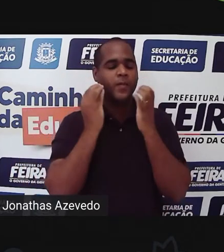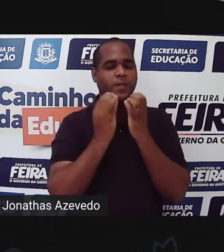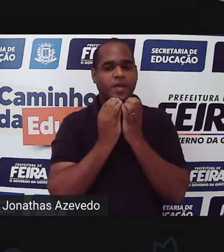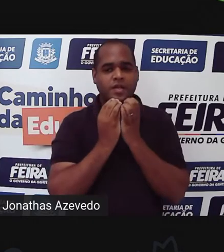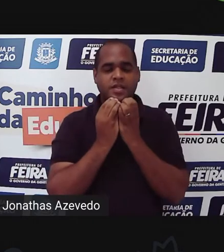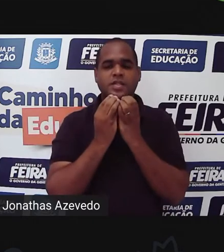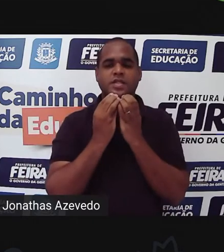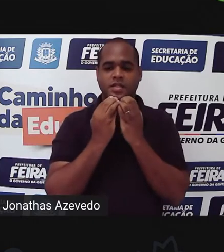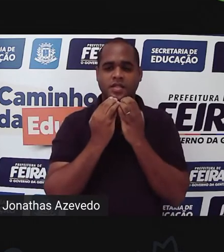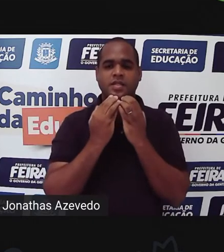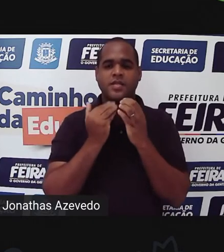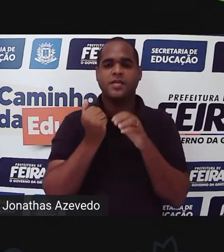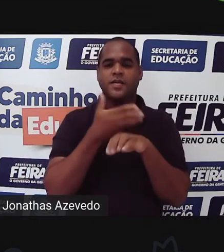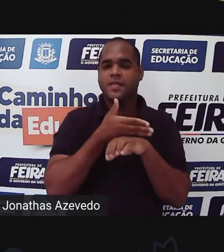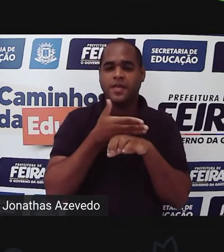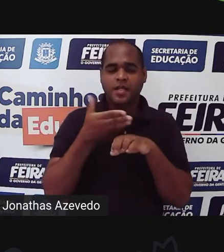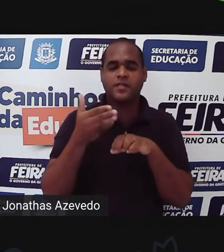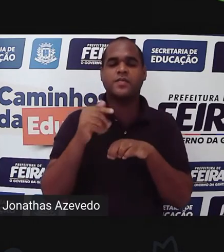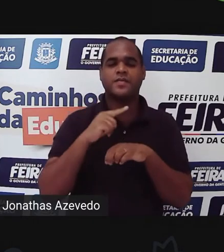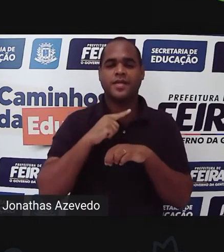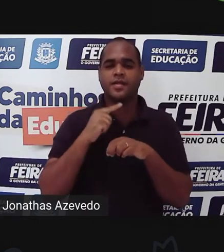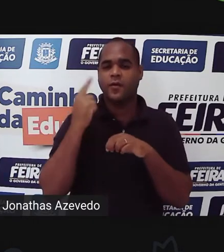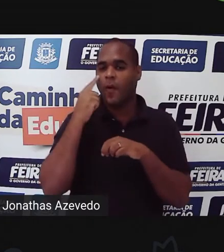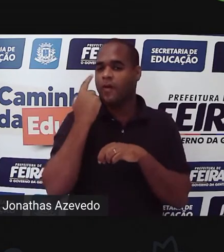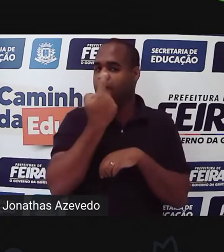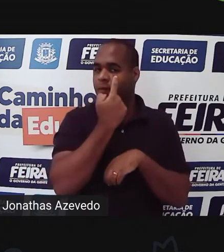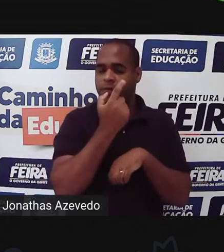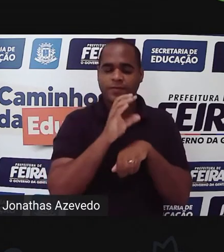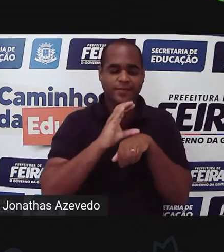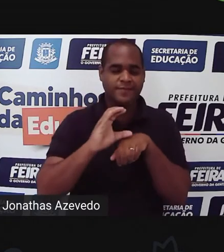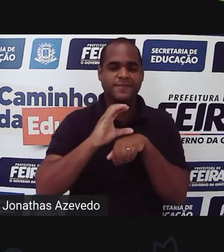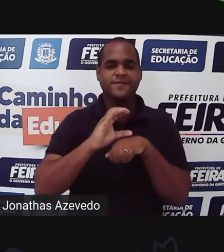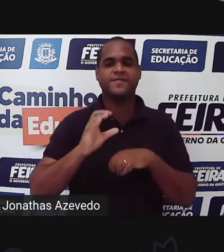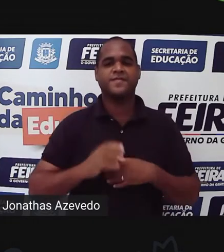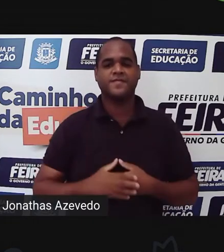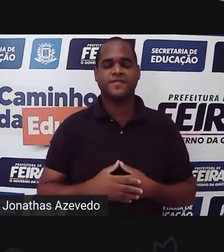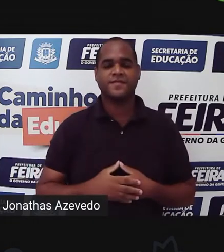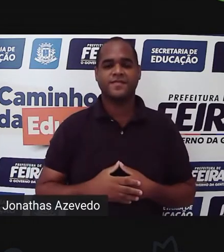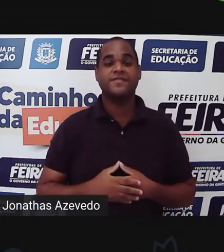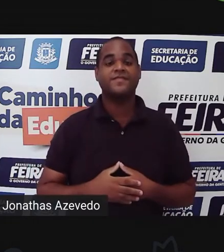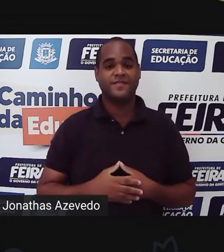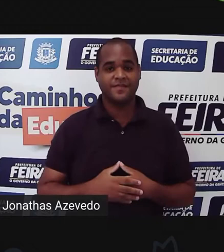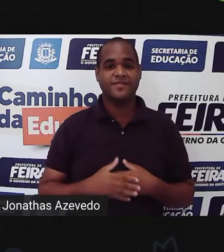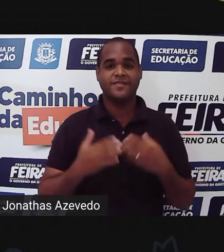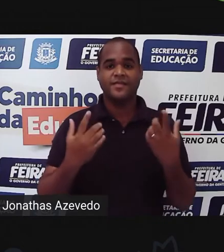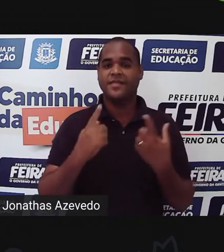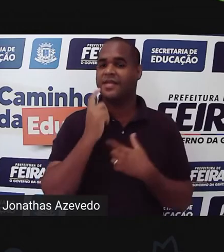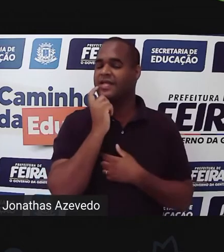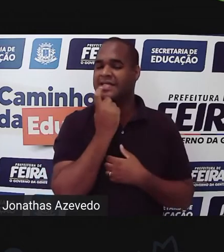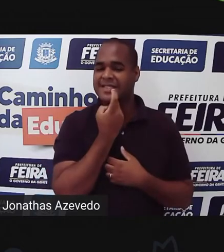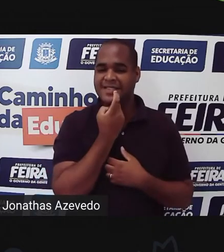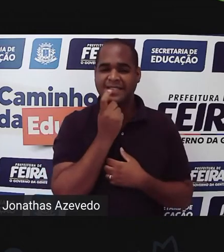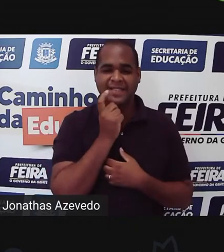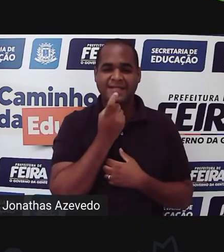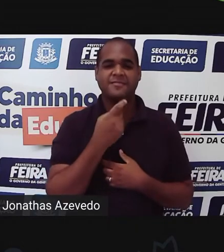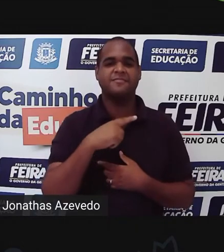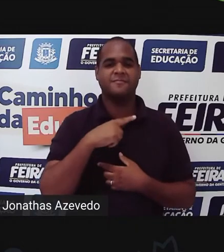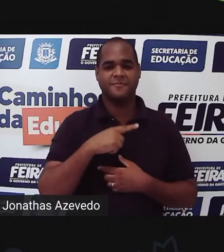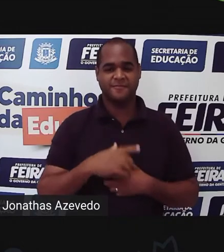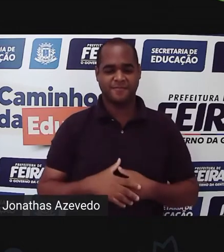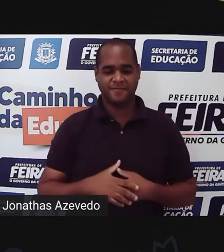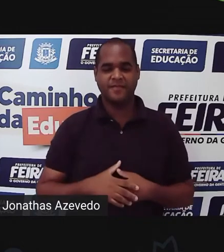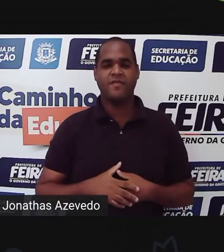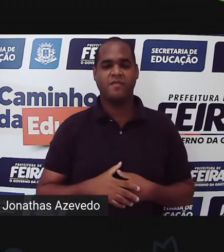e grisalhos e tenho os olhos castanhos, estou usando um aparelho ortodôntico. Então,